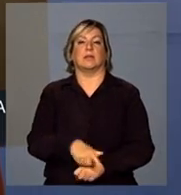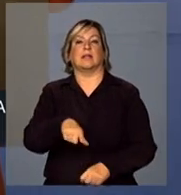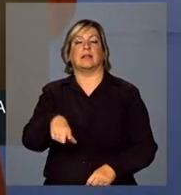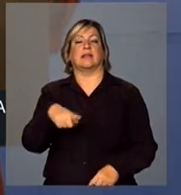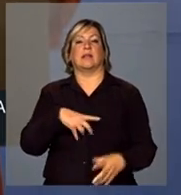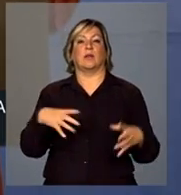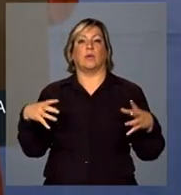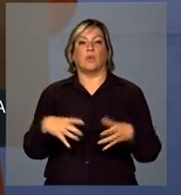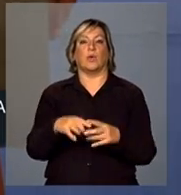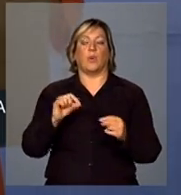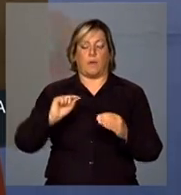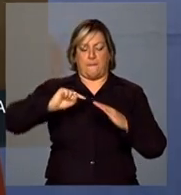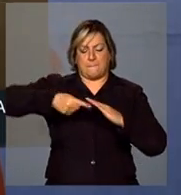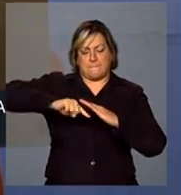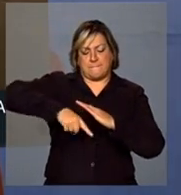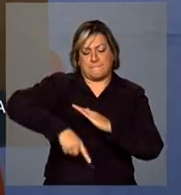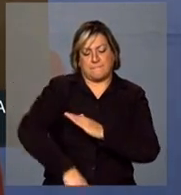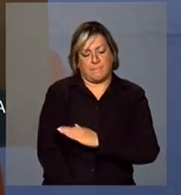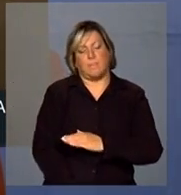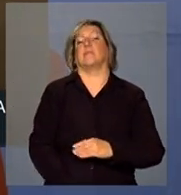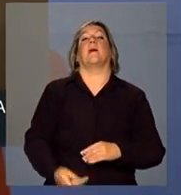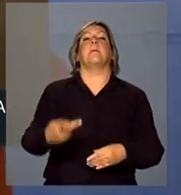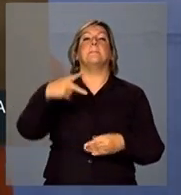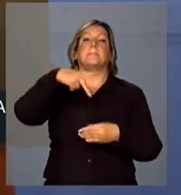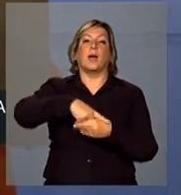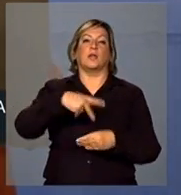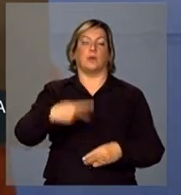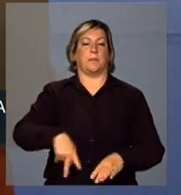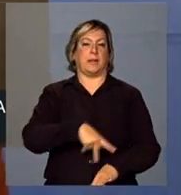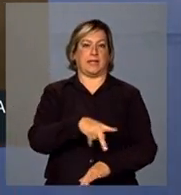da exploração do petróleo no nosso país.